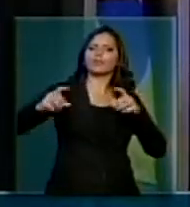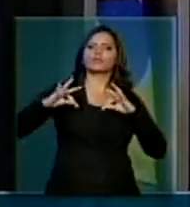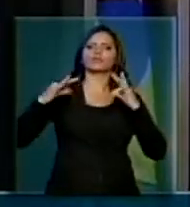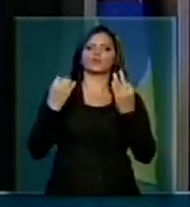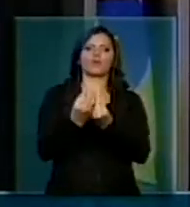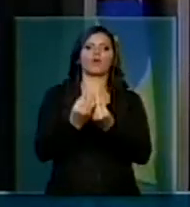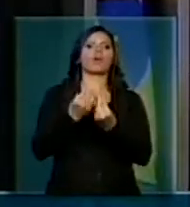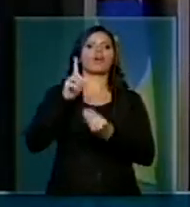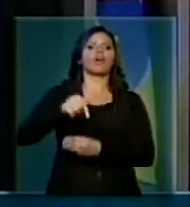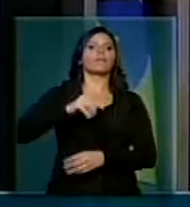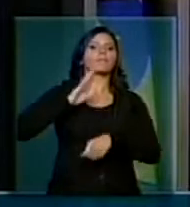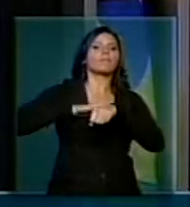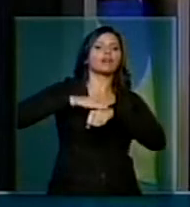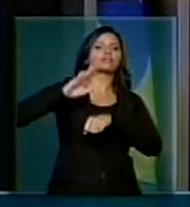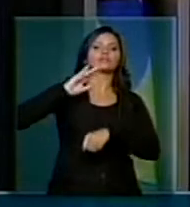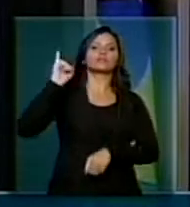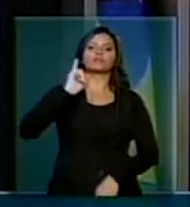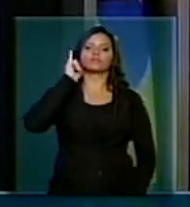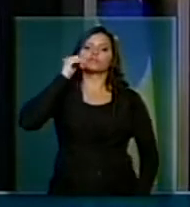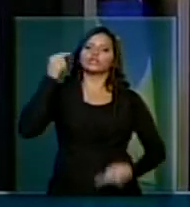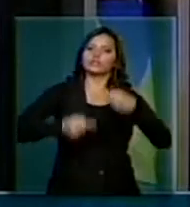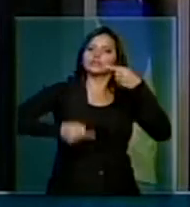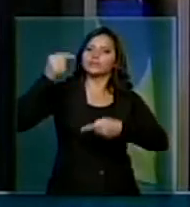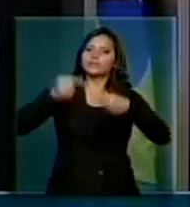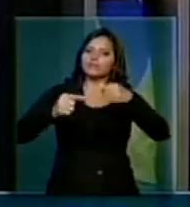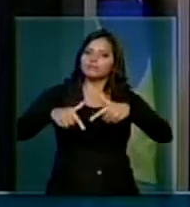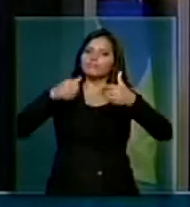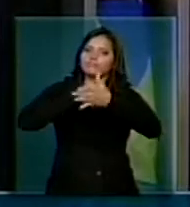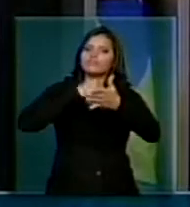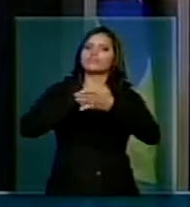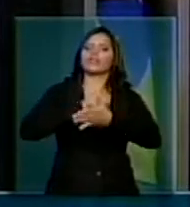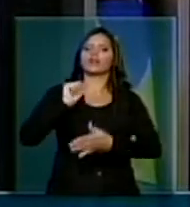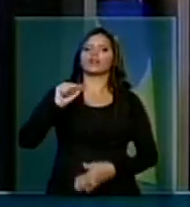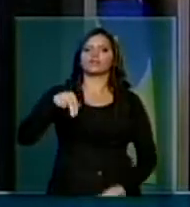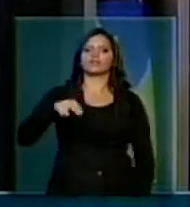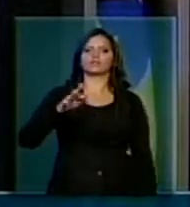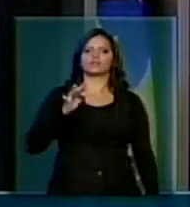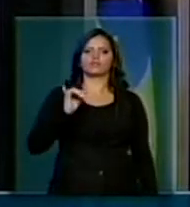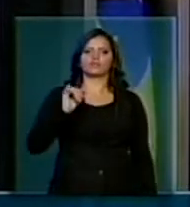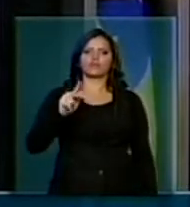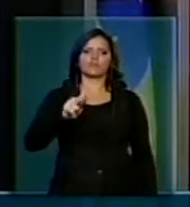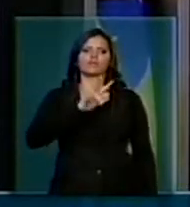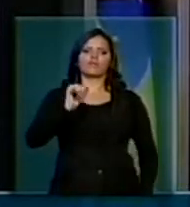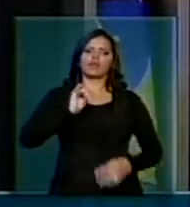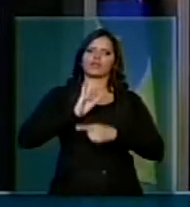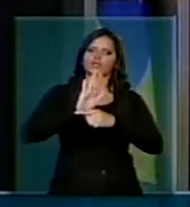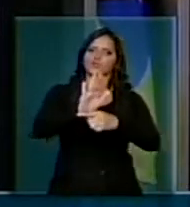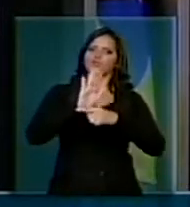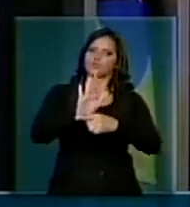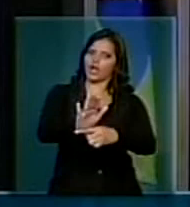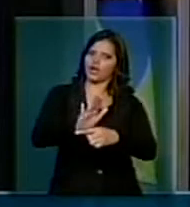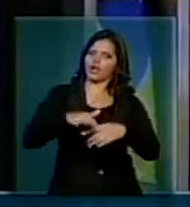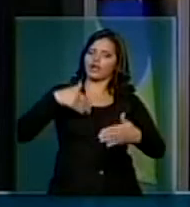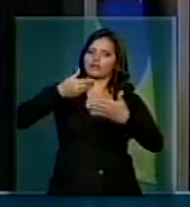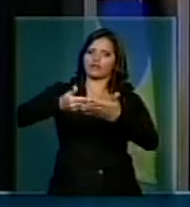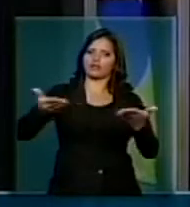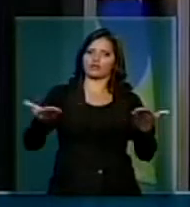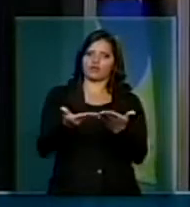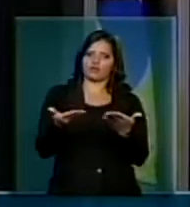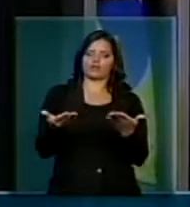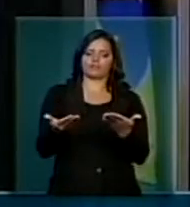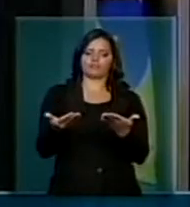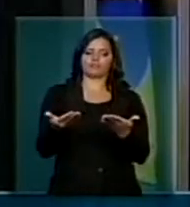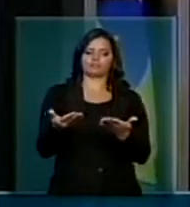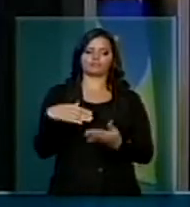grande questão que nós vamos nos debruçar aqui e ter que enfrentar, e a FIP vai colaborar, vem colaborando junto com o DIAP